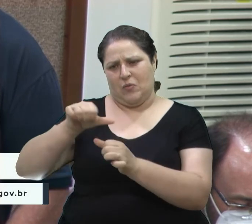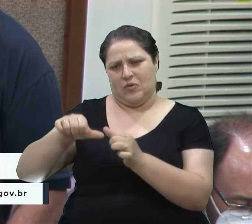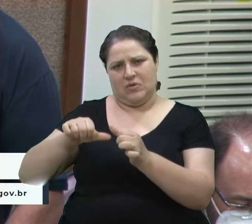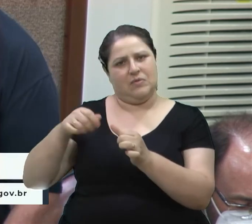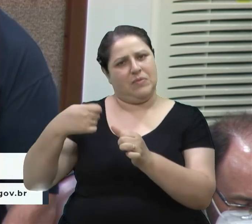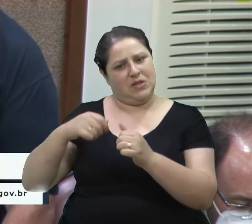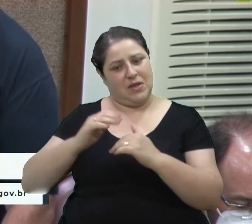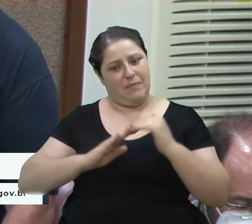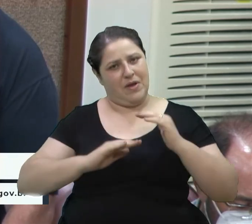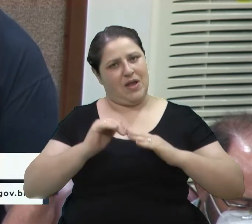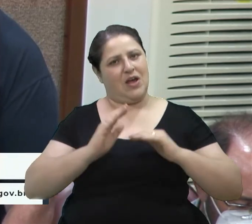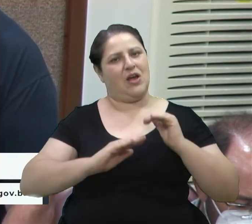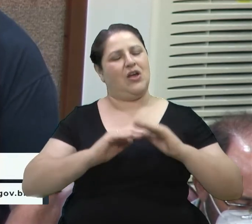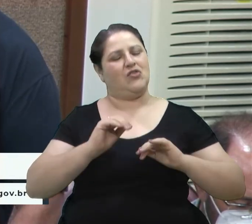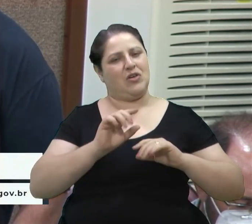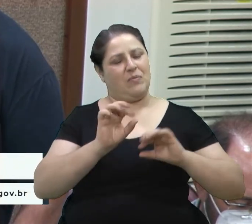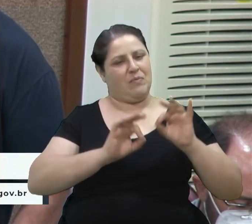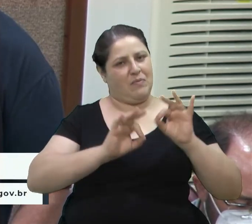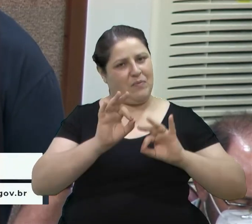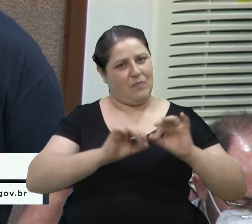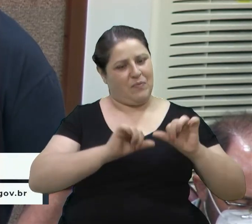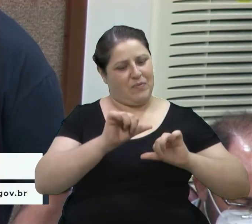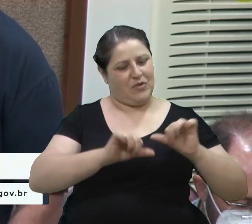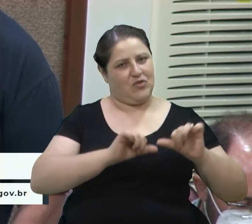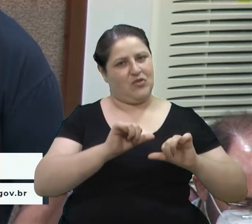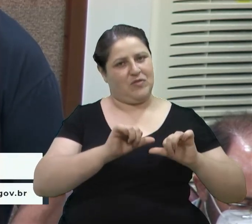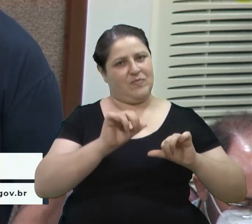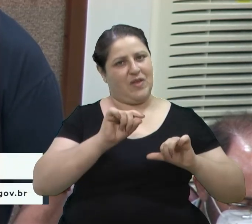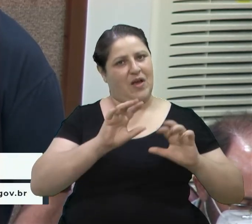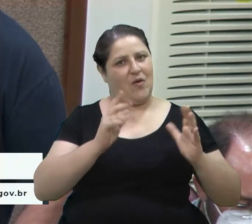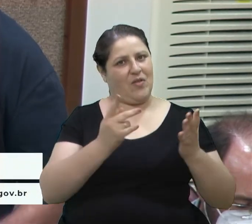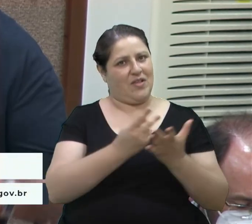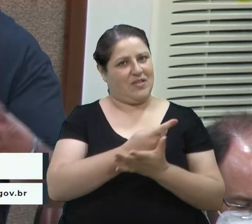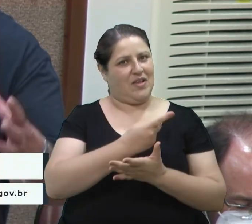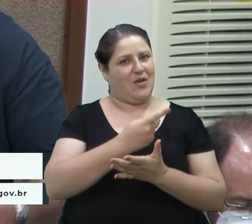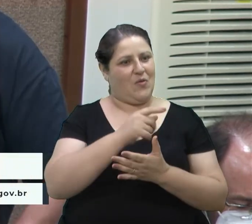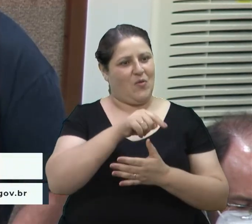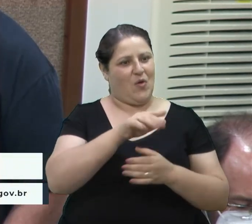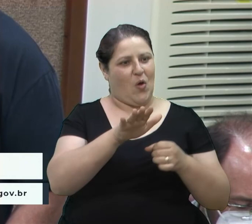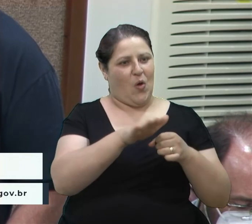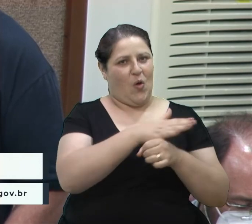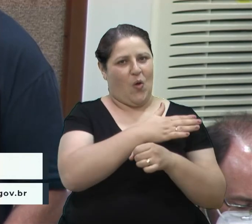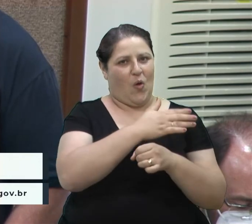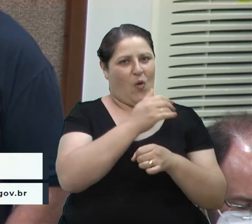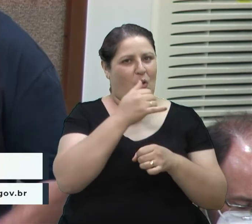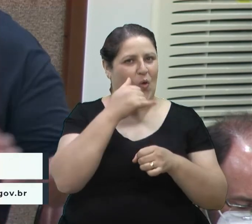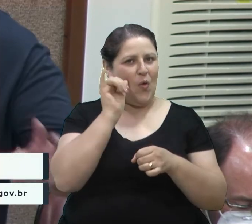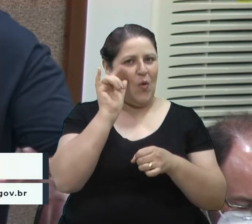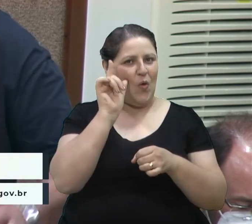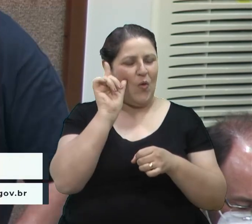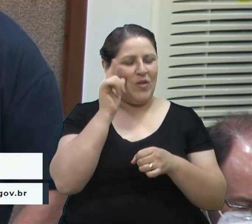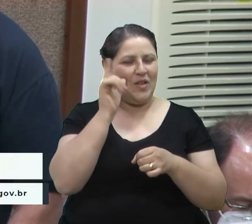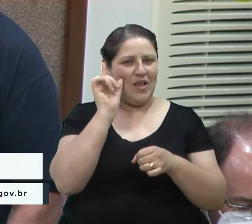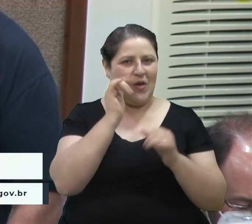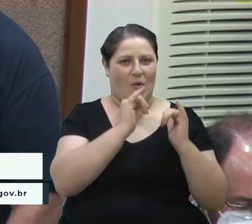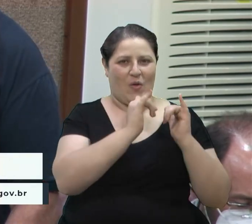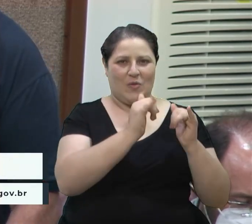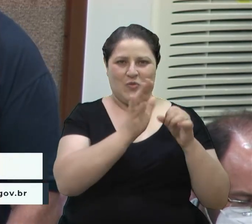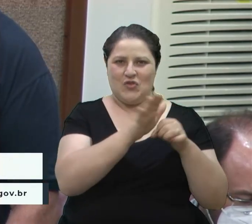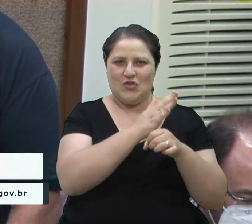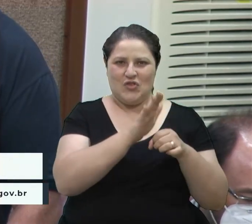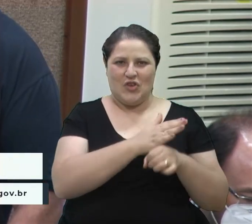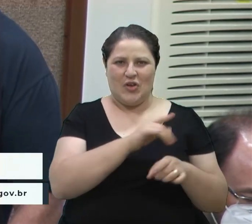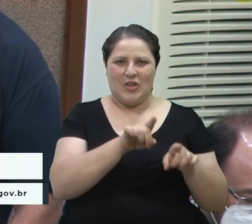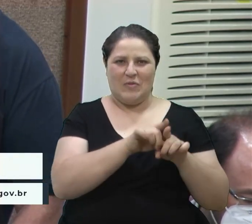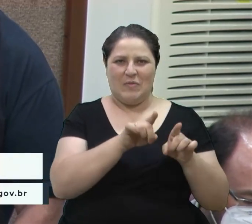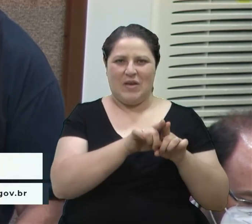muito fácil mexer. Então, o que tem acontecido aqui na aglomeração de pessoas, nos ônibus superlotados ontem, e também ali no IPI